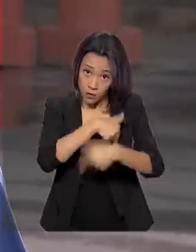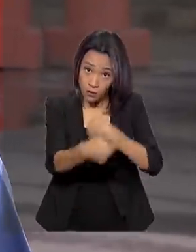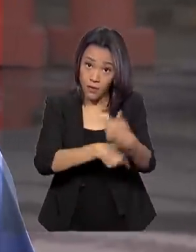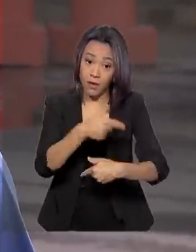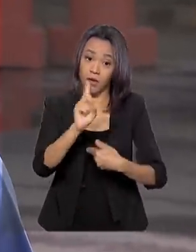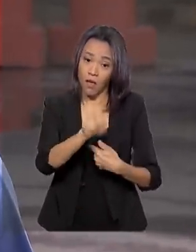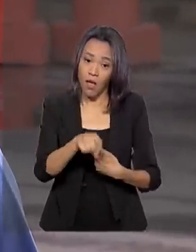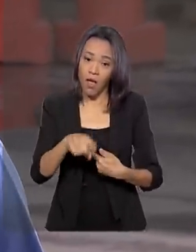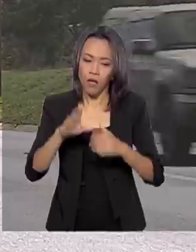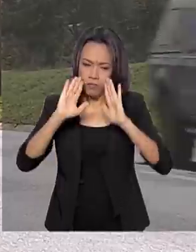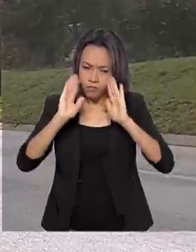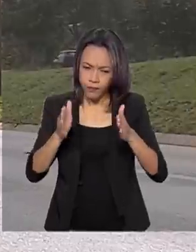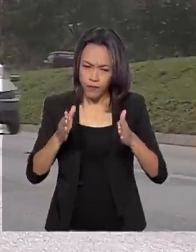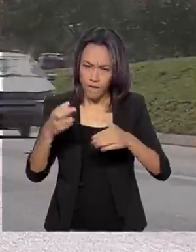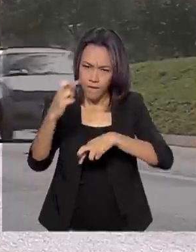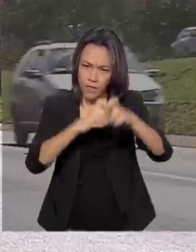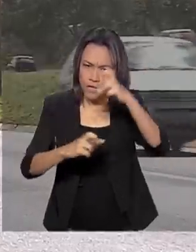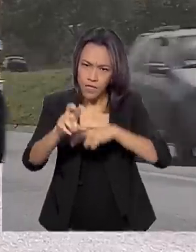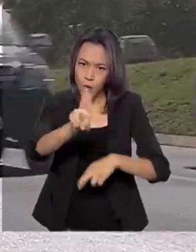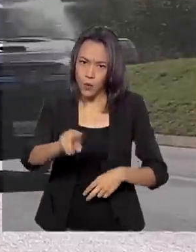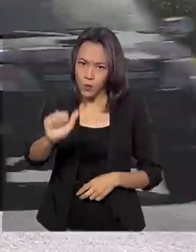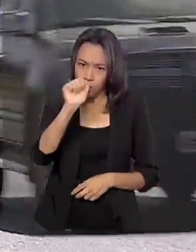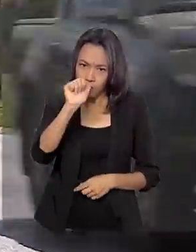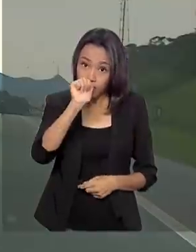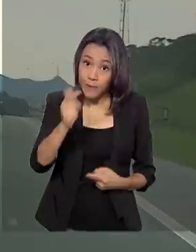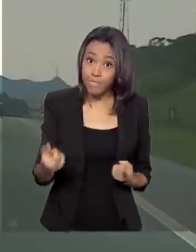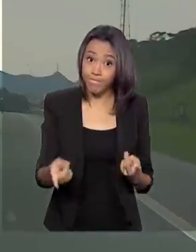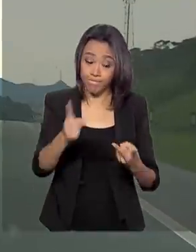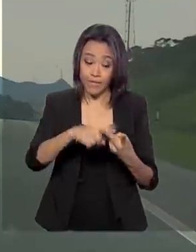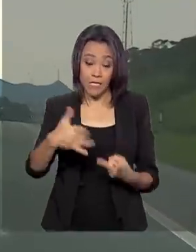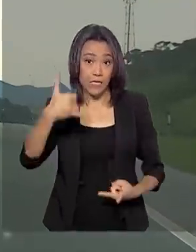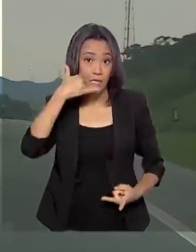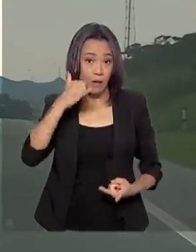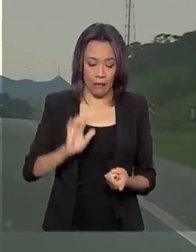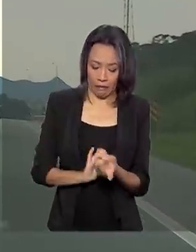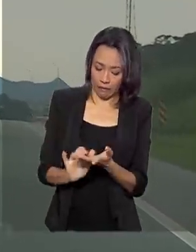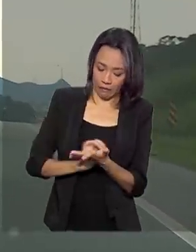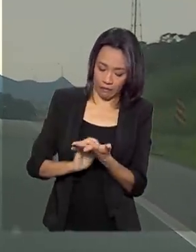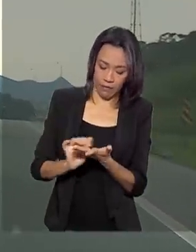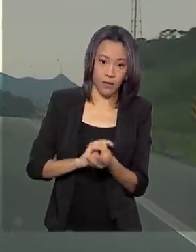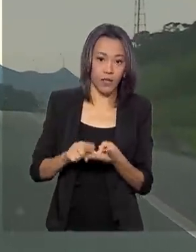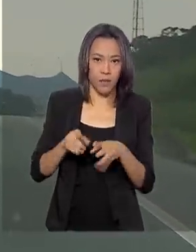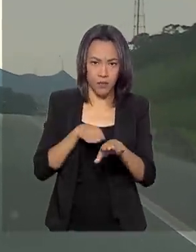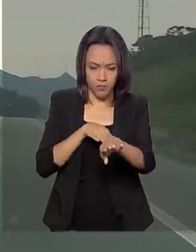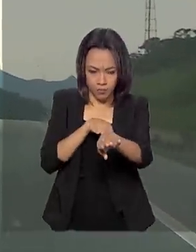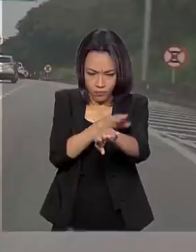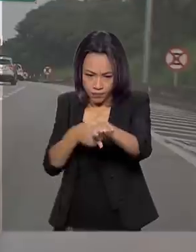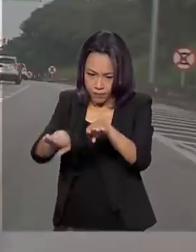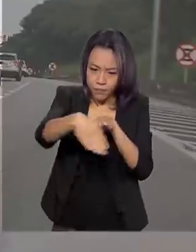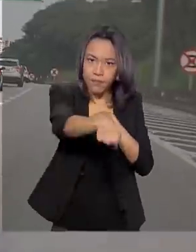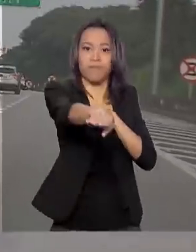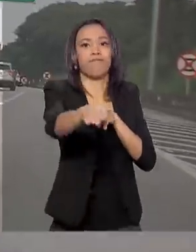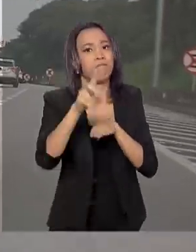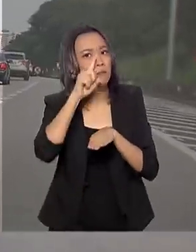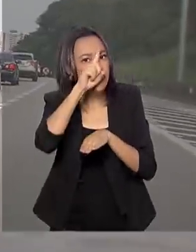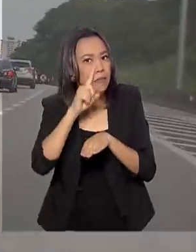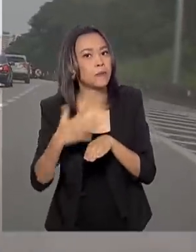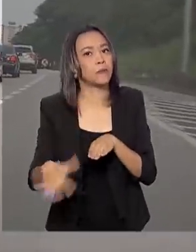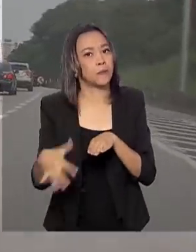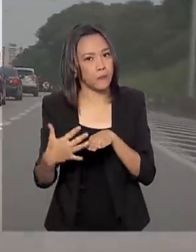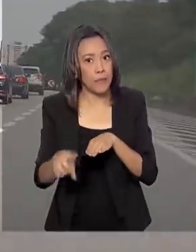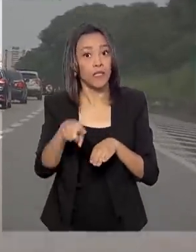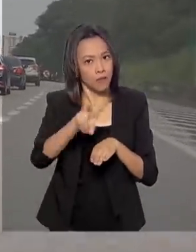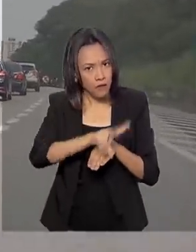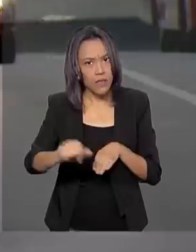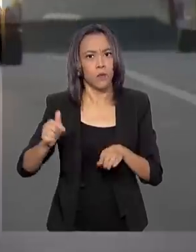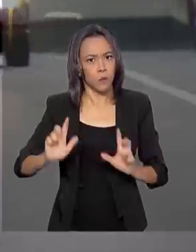voltadas para fiscalizar o uso do álcool, celular, o volante e as ultrapassagens perigosas. E esse cuidado será